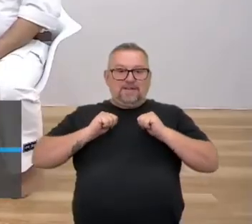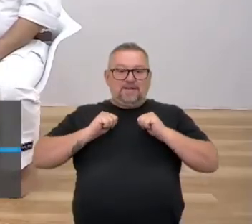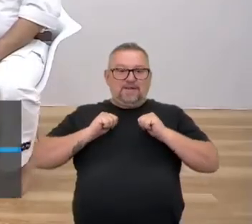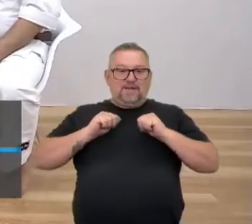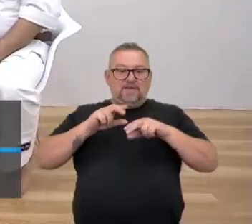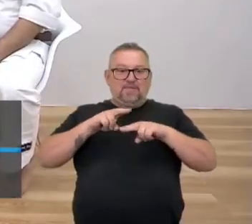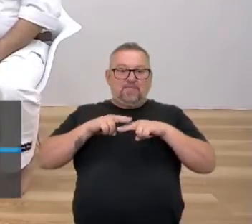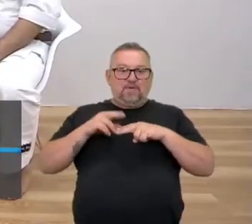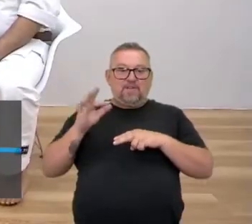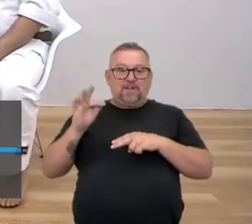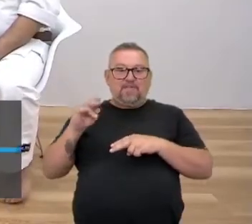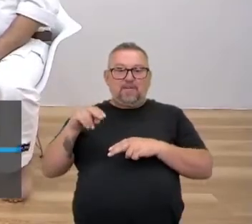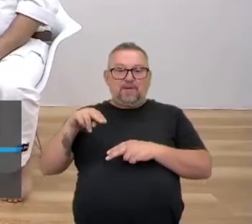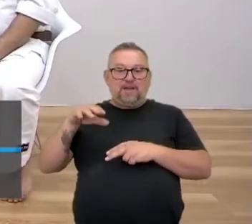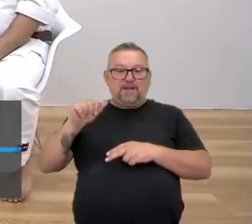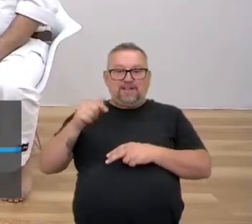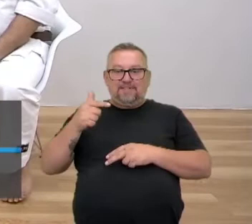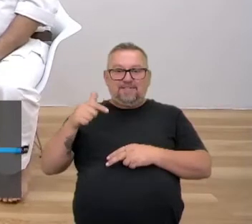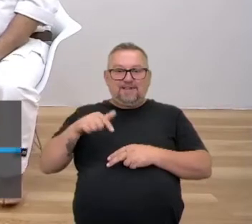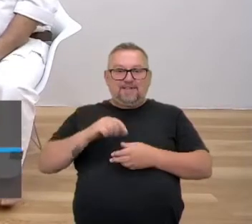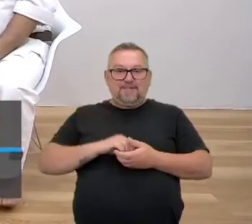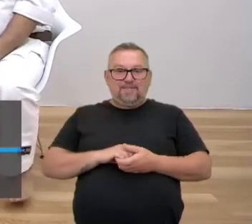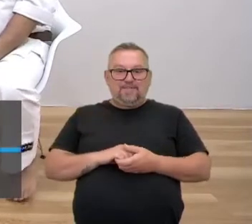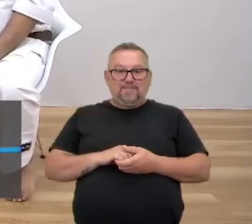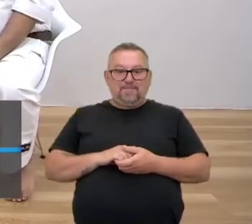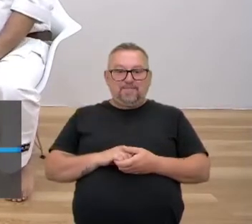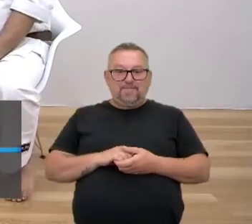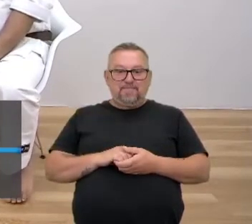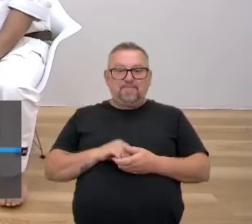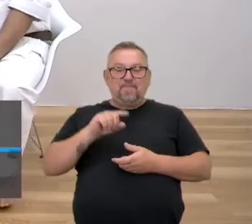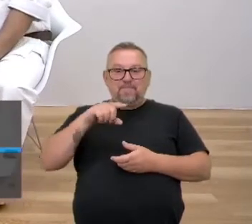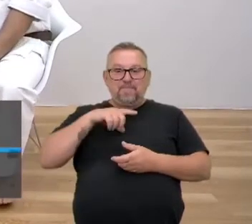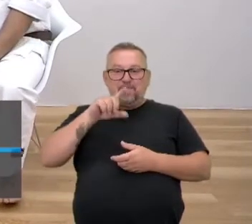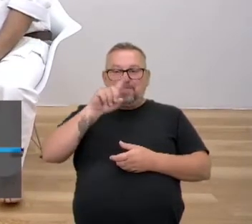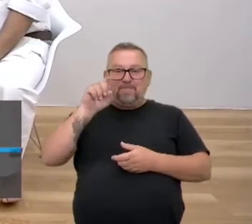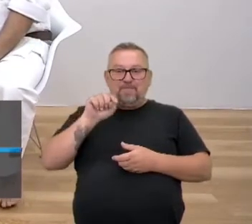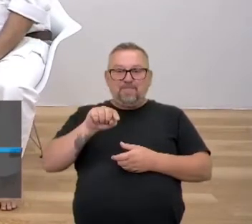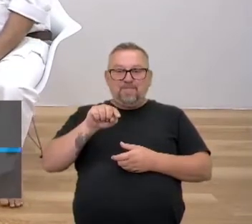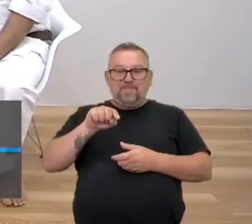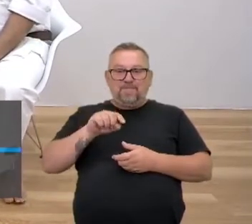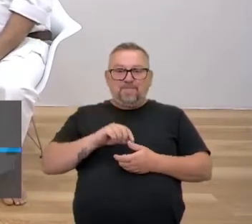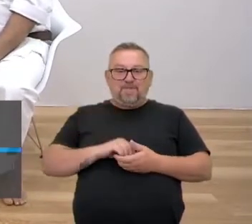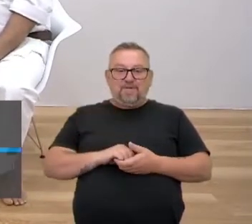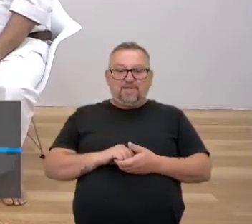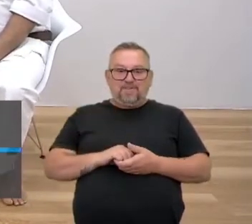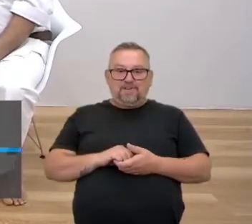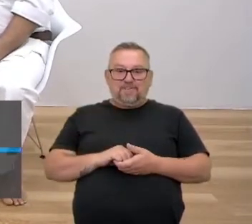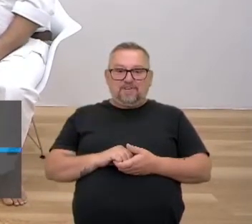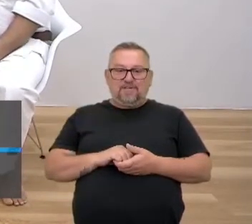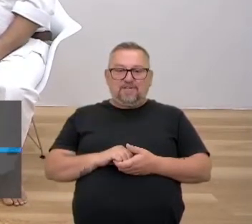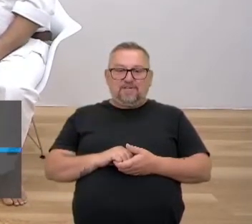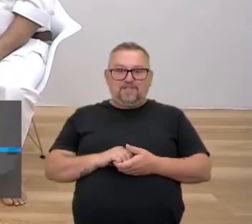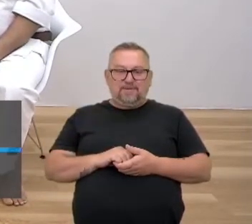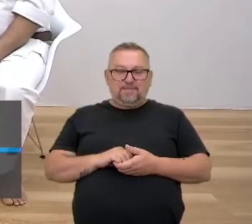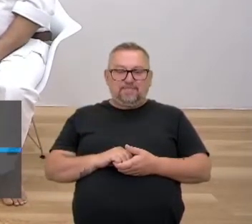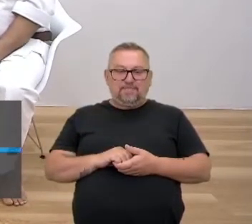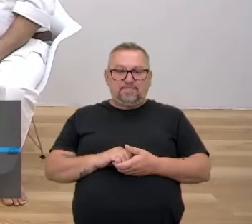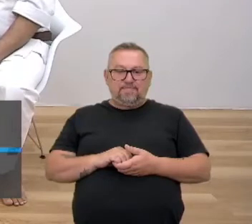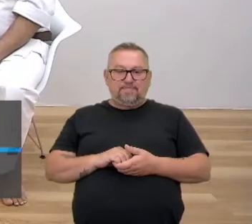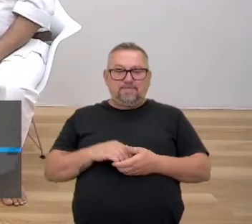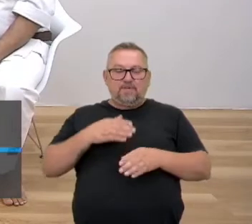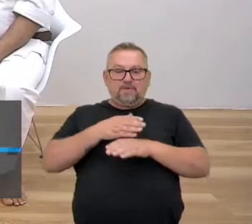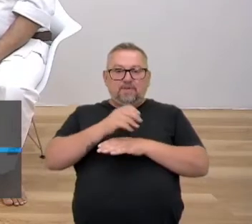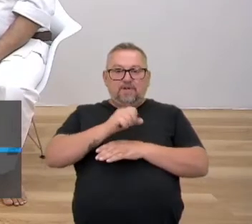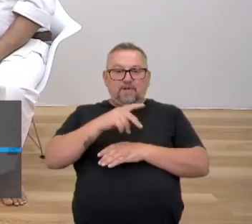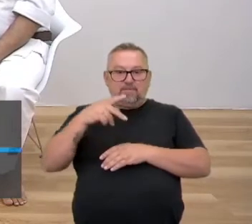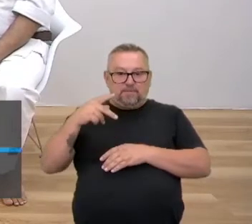isso que a Fabiana não está aqui, mentira. Ó, mas você que tá com alguma dúvida, olha... graça. Pode continuar conosco agora no nosso aplicativo